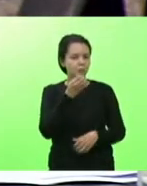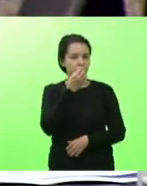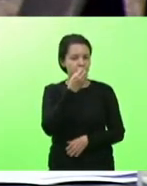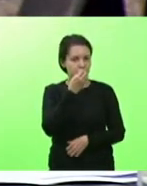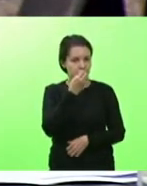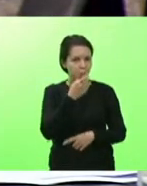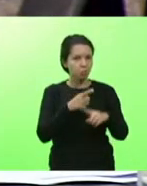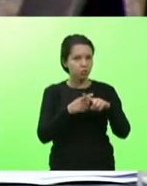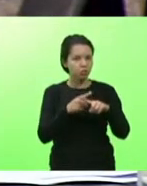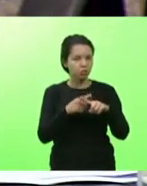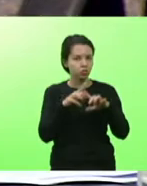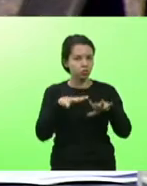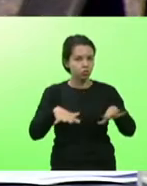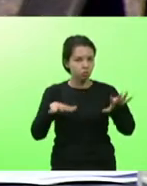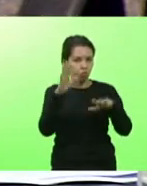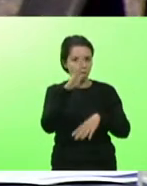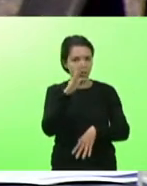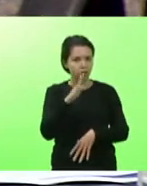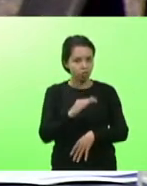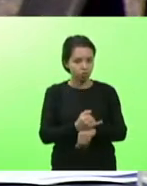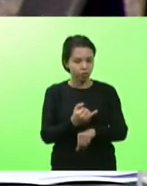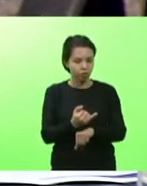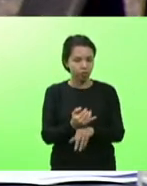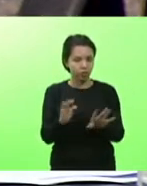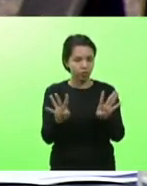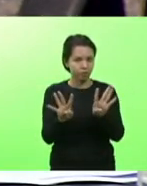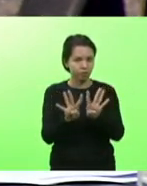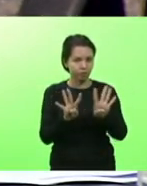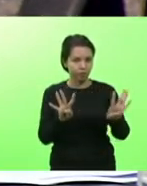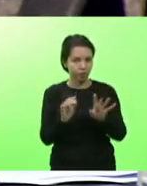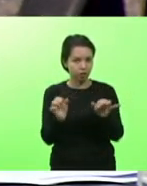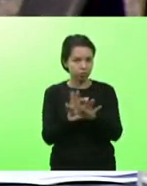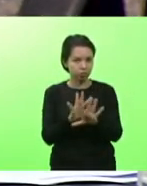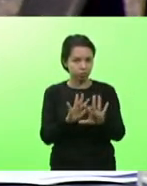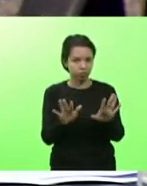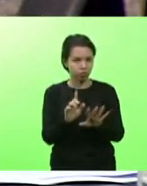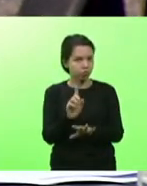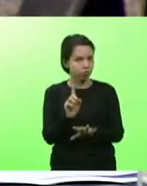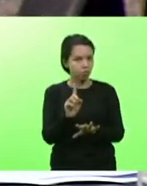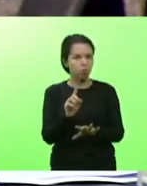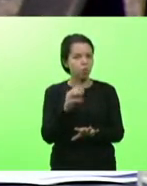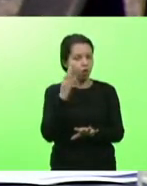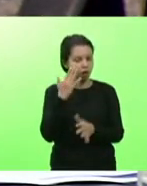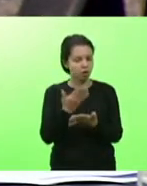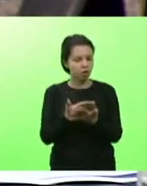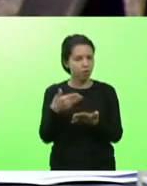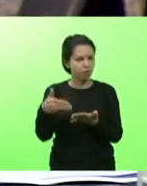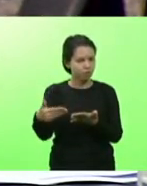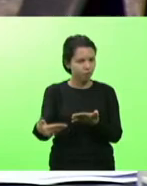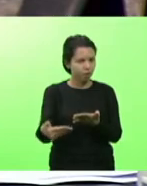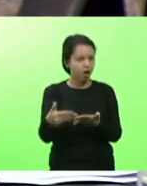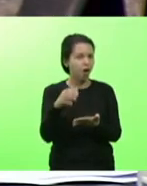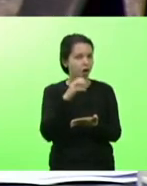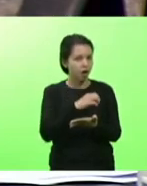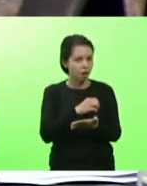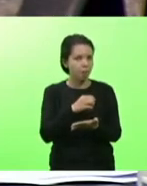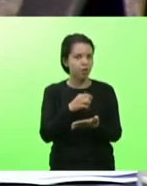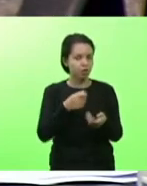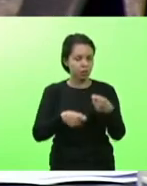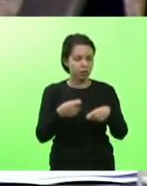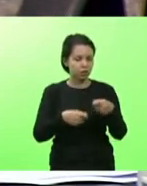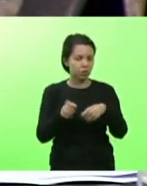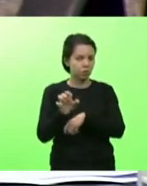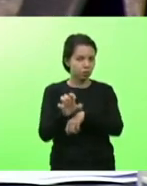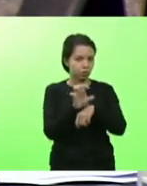não é só em Joinville que zerou a fila, eu acredito que já já, inclusive, as administrações de estados